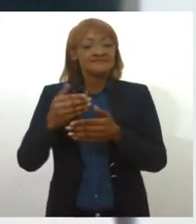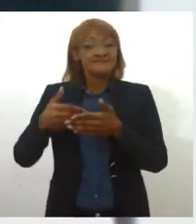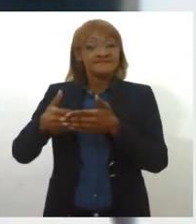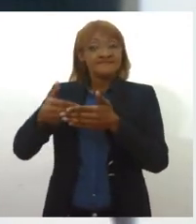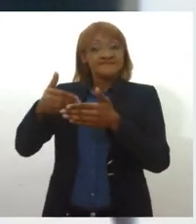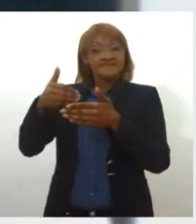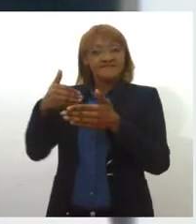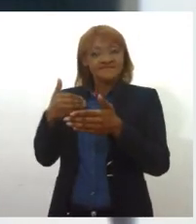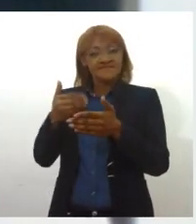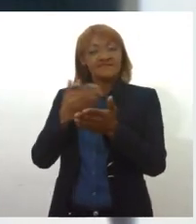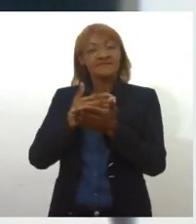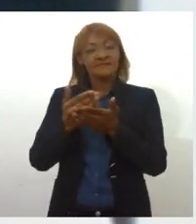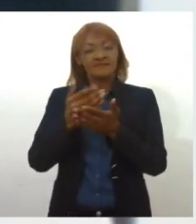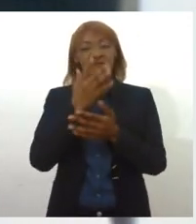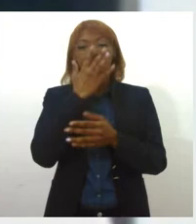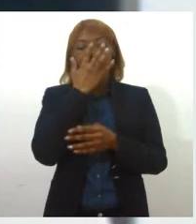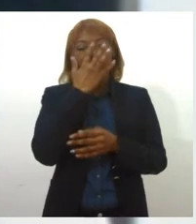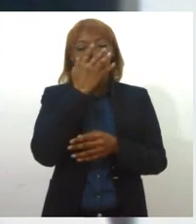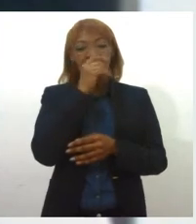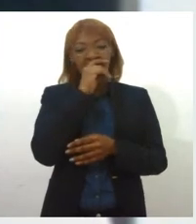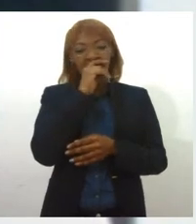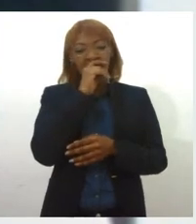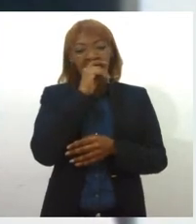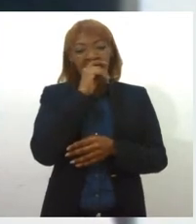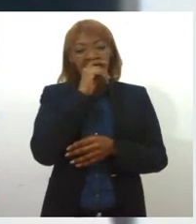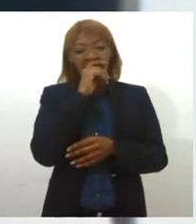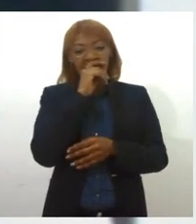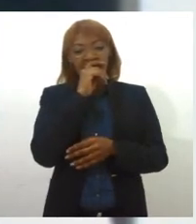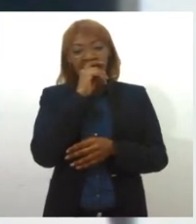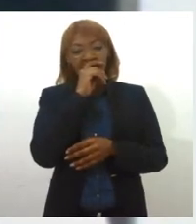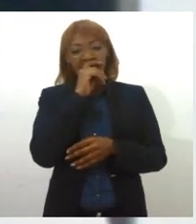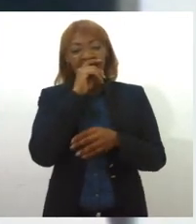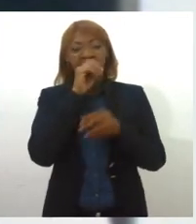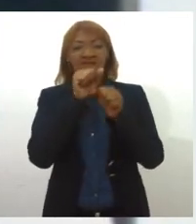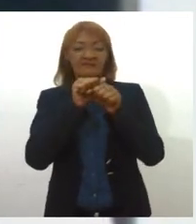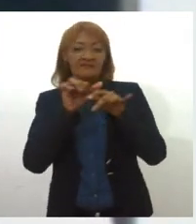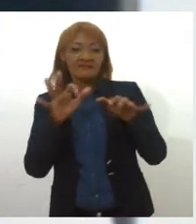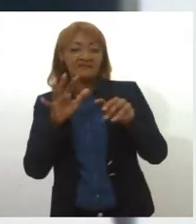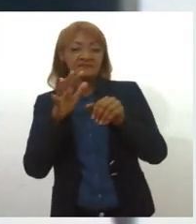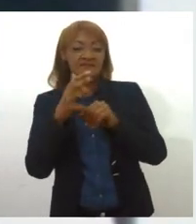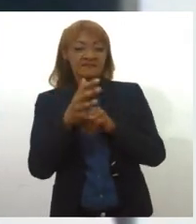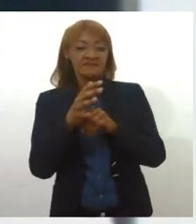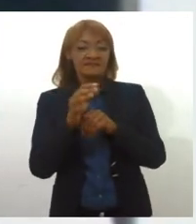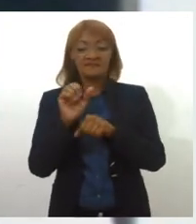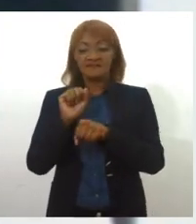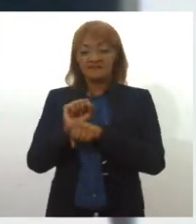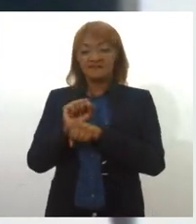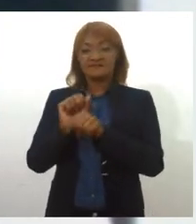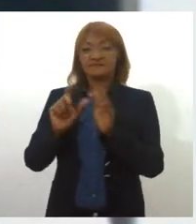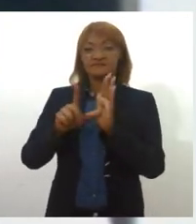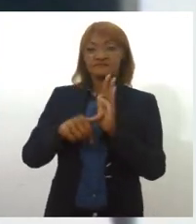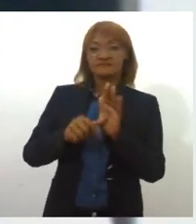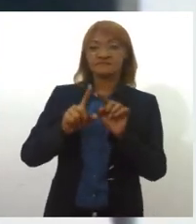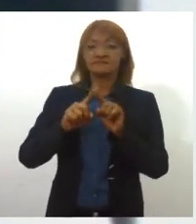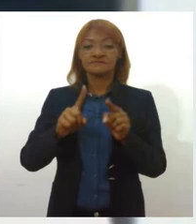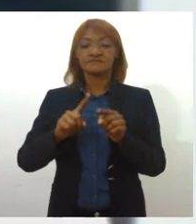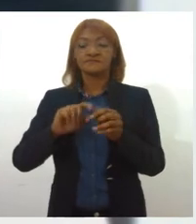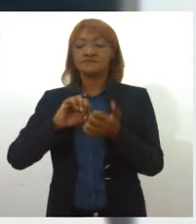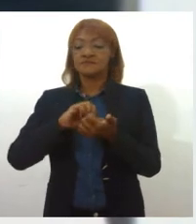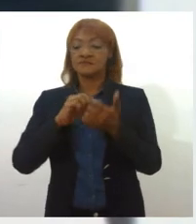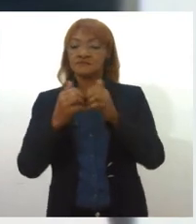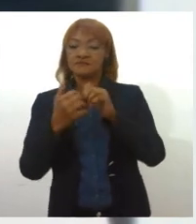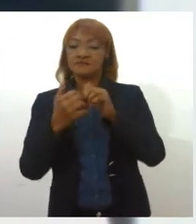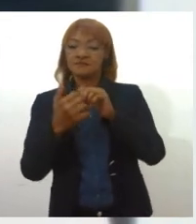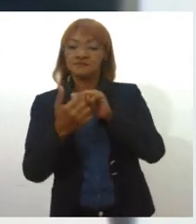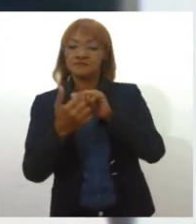E aí, em decorrência da pandemia, esse sonho acabou sendo aviado, mas a gente vem costurando, vem articulando junto ao